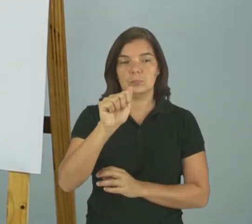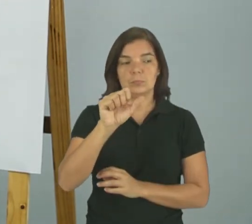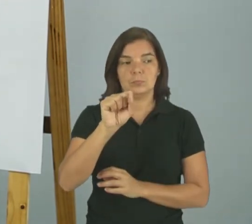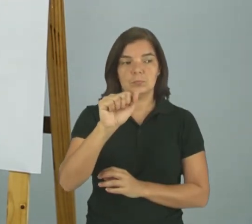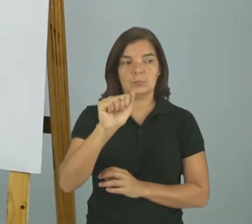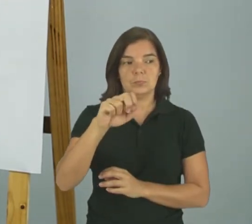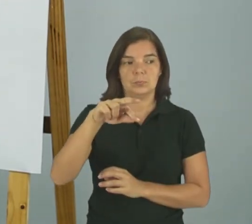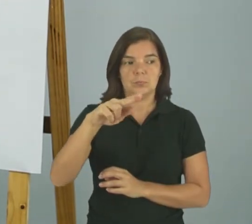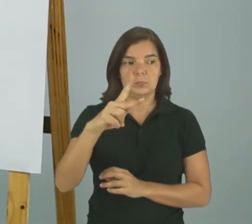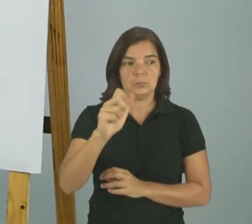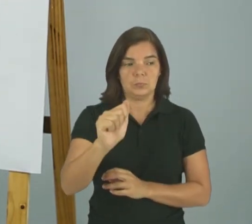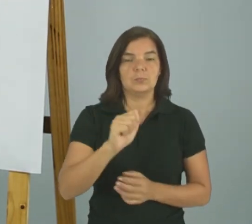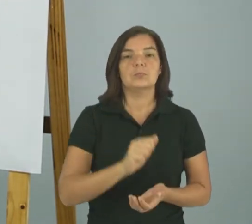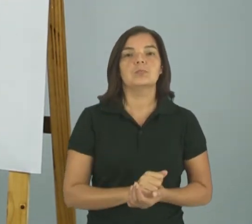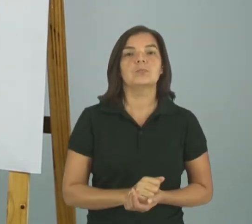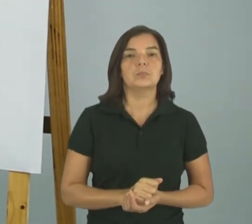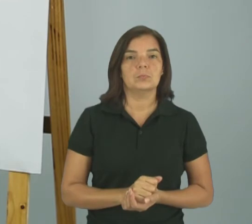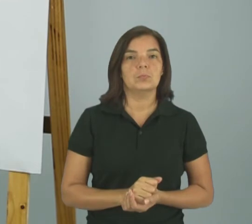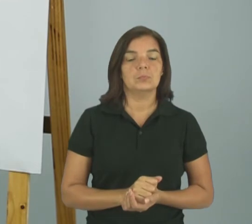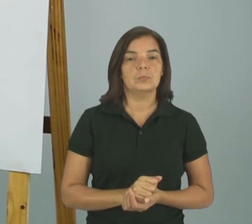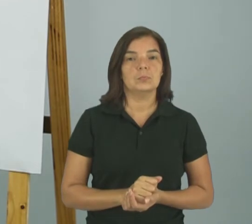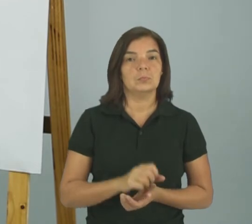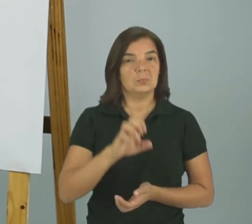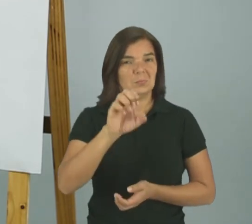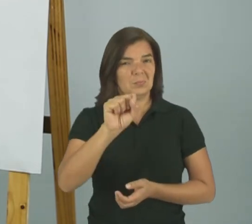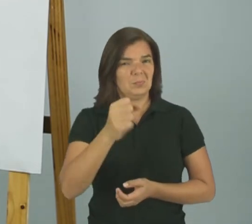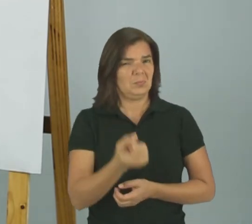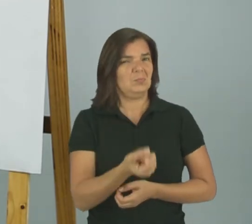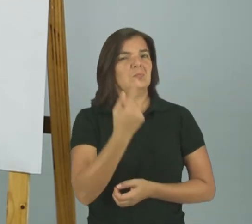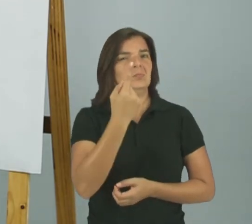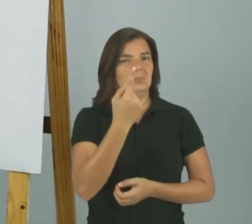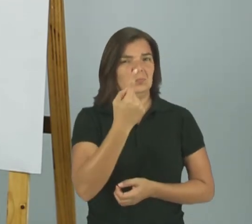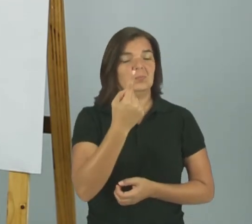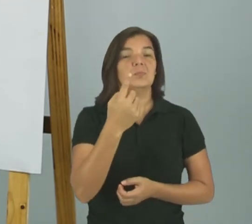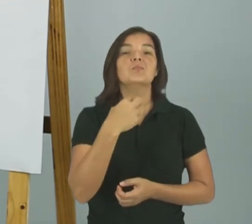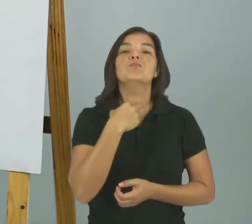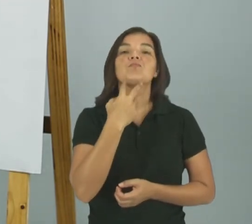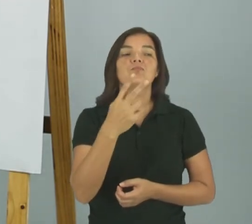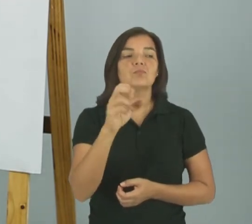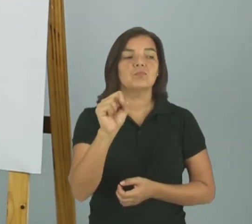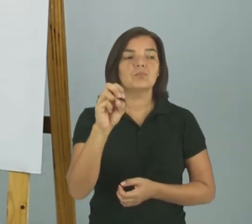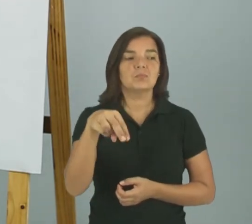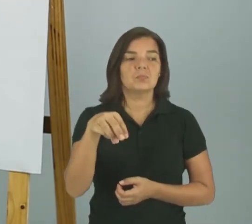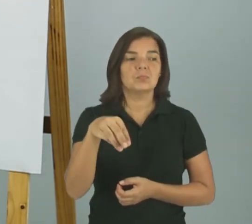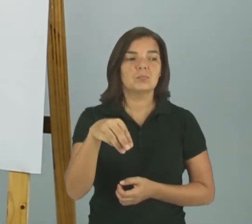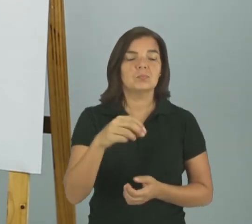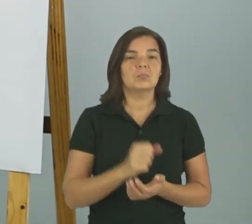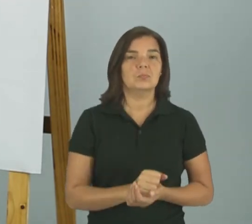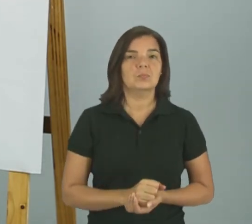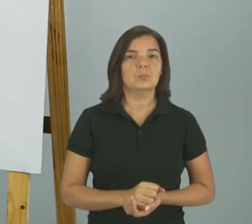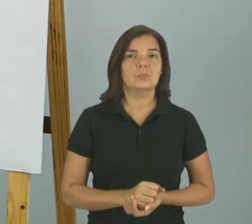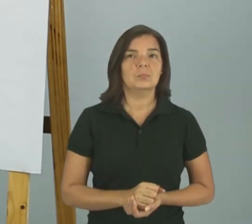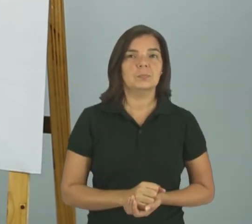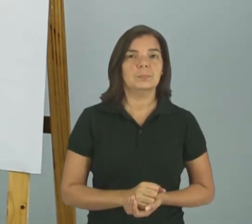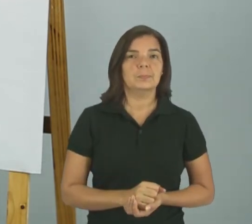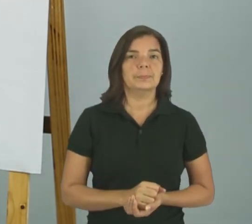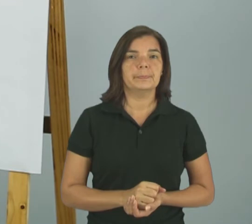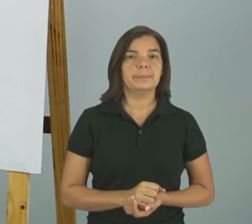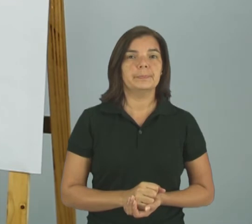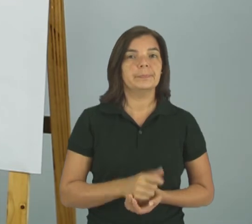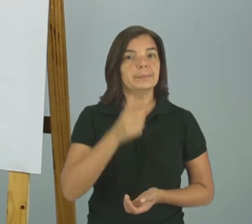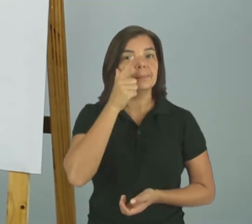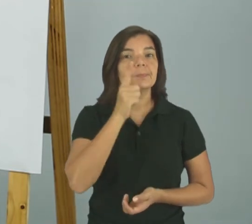Estranha Assanha Estranha Tem o mesmo som Ok Aqui ó